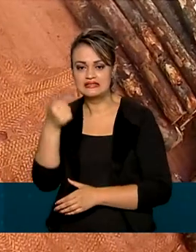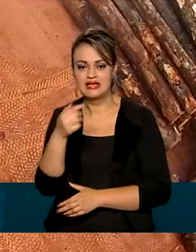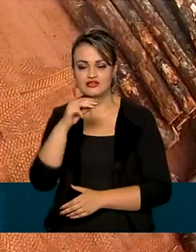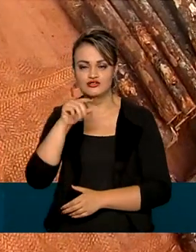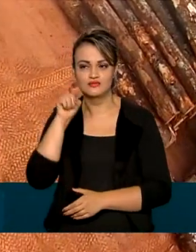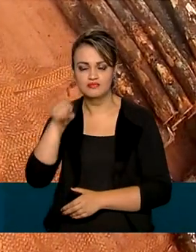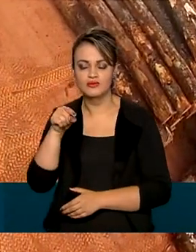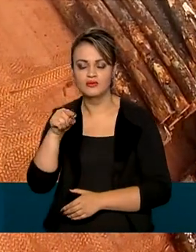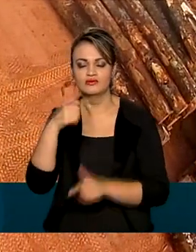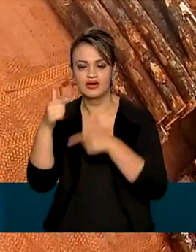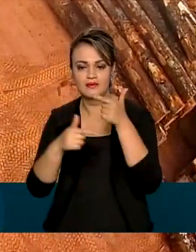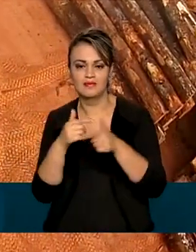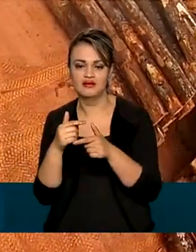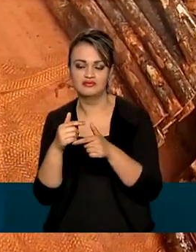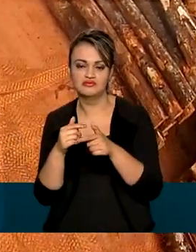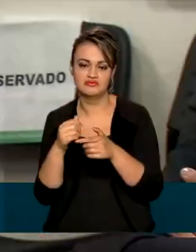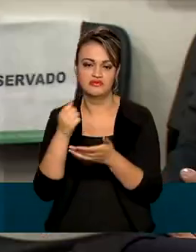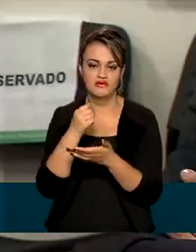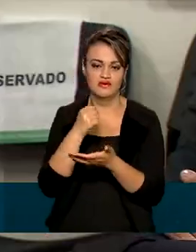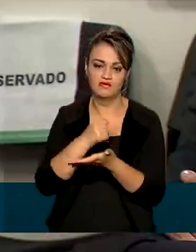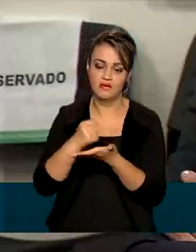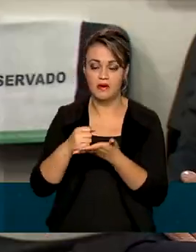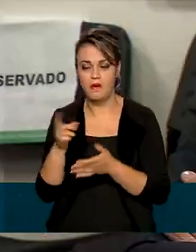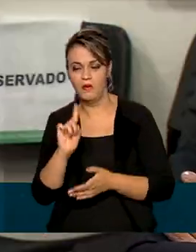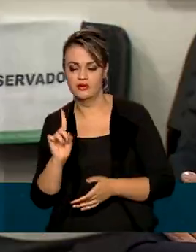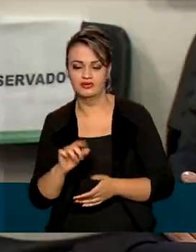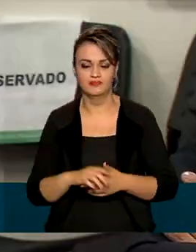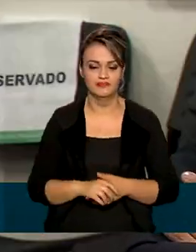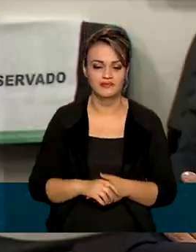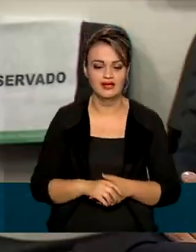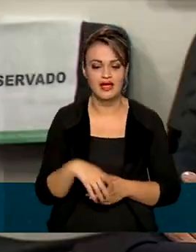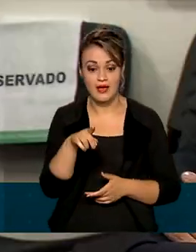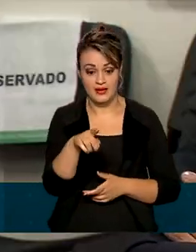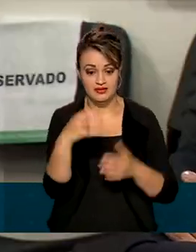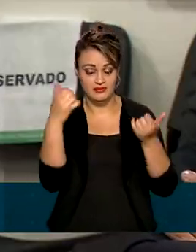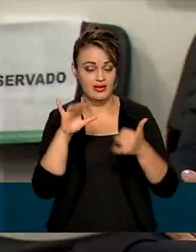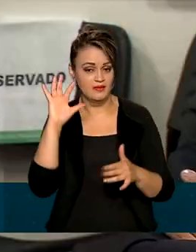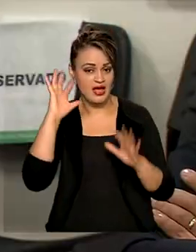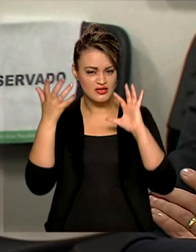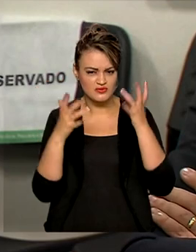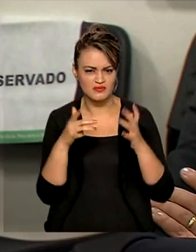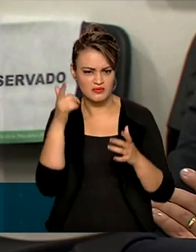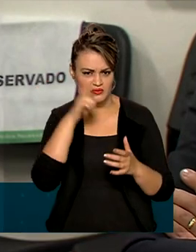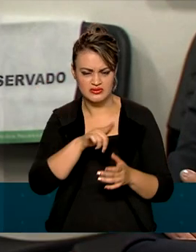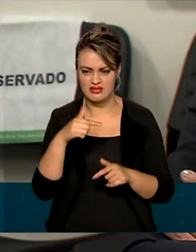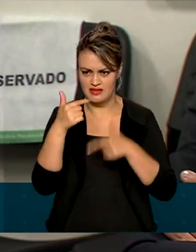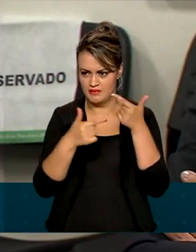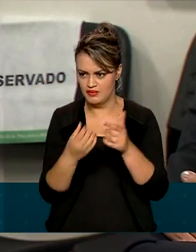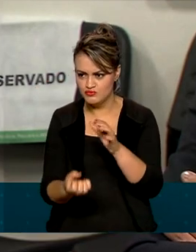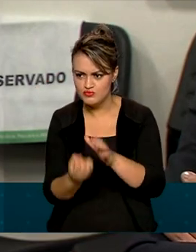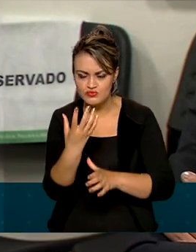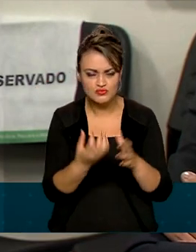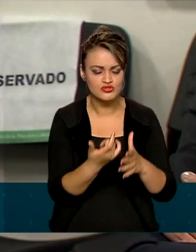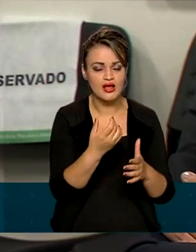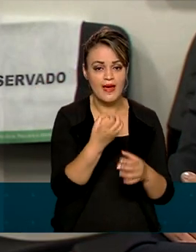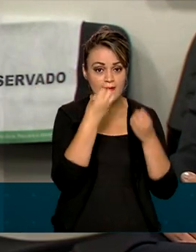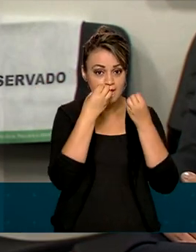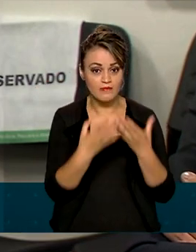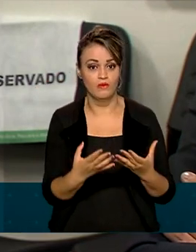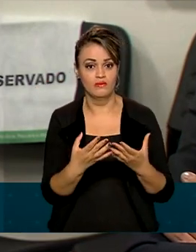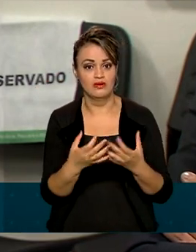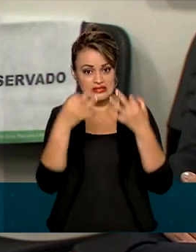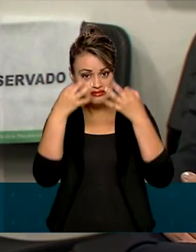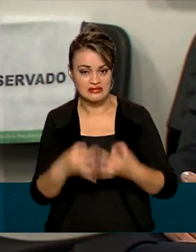mil empregos indiretos. A solução de trazer emprego e renda para quem está lá, é uma solução justa de